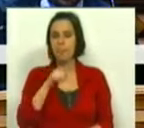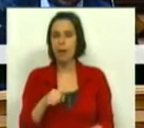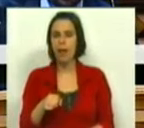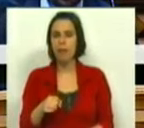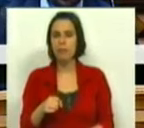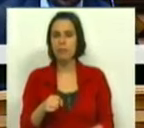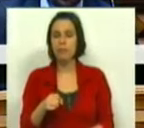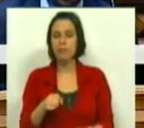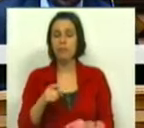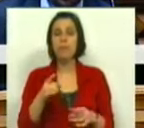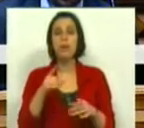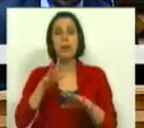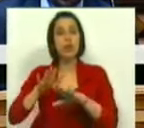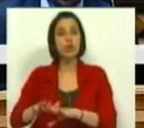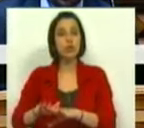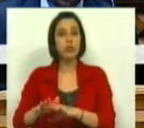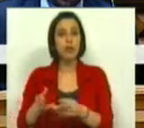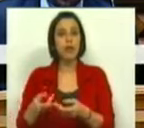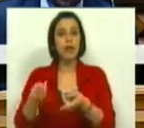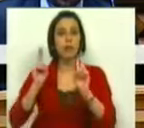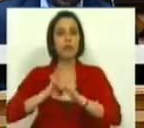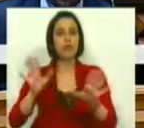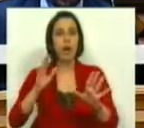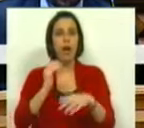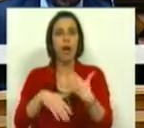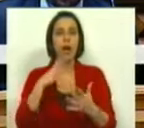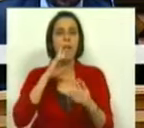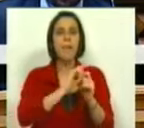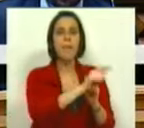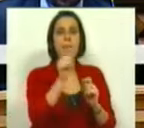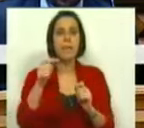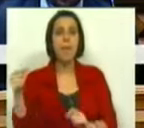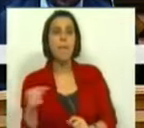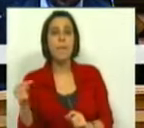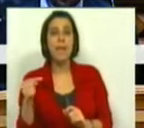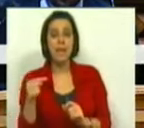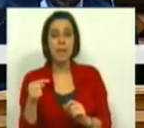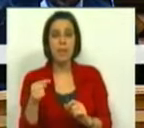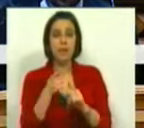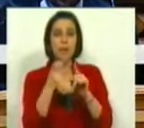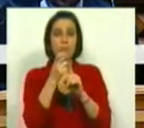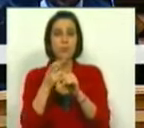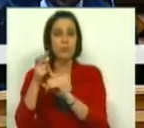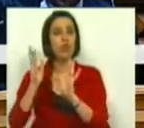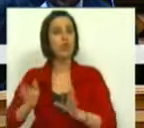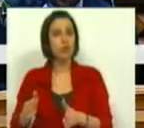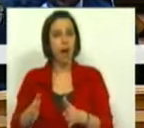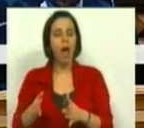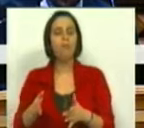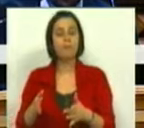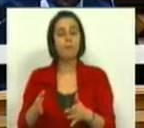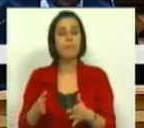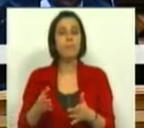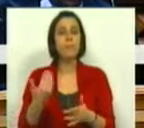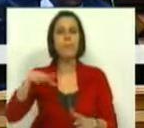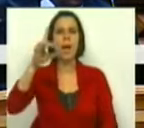que o descongelamento que foi operado nas pensões mínimas já fez